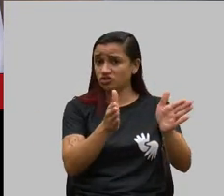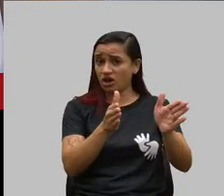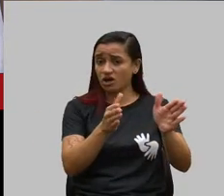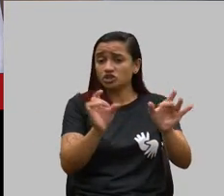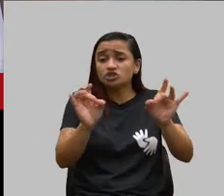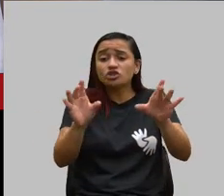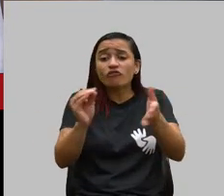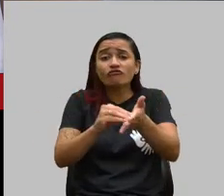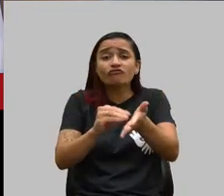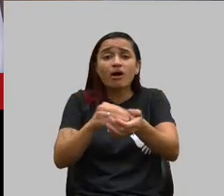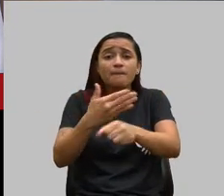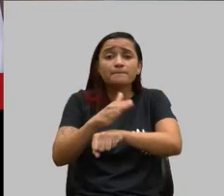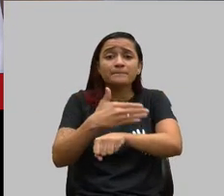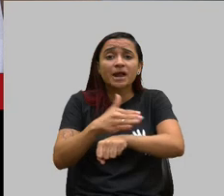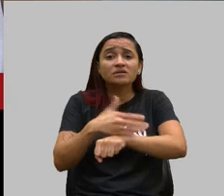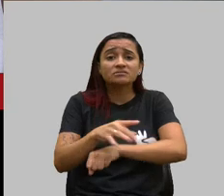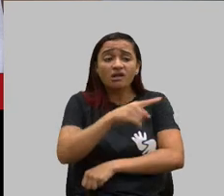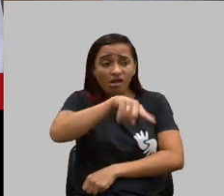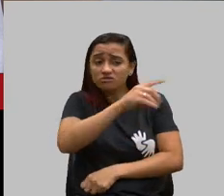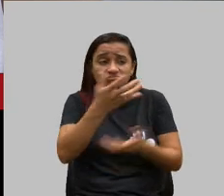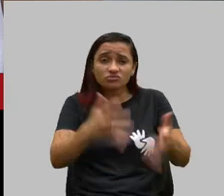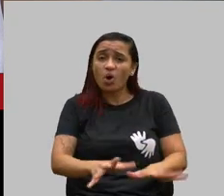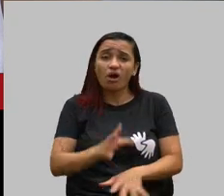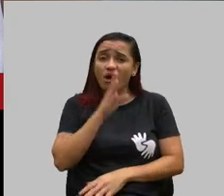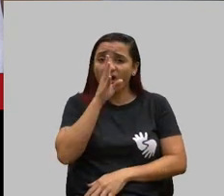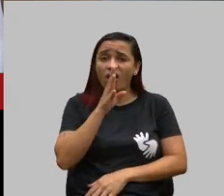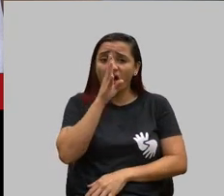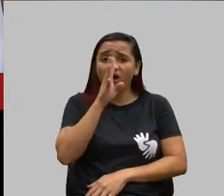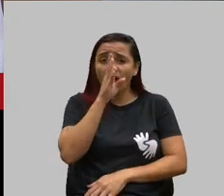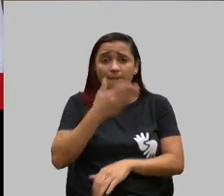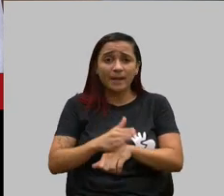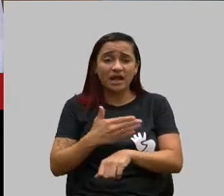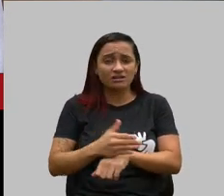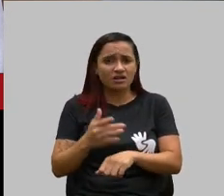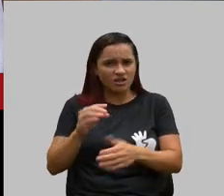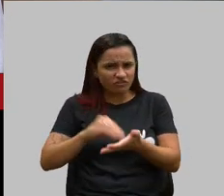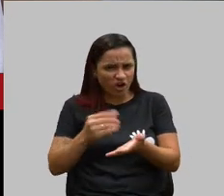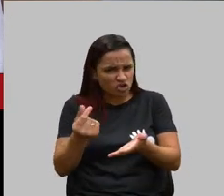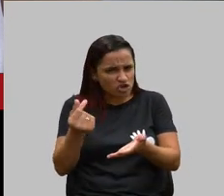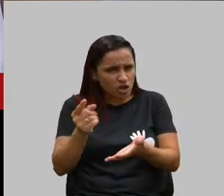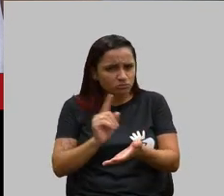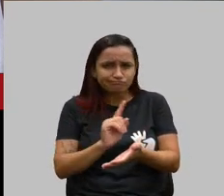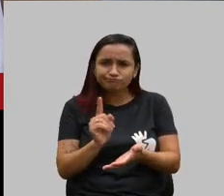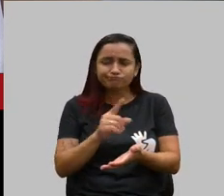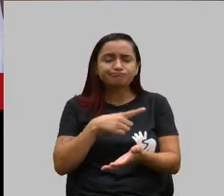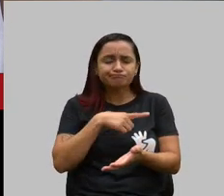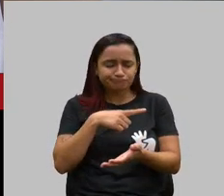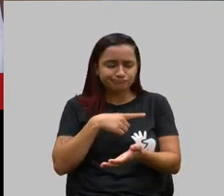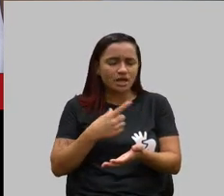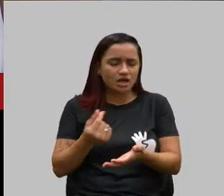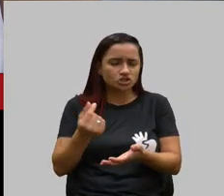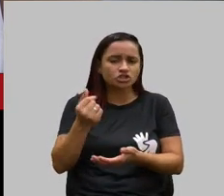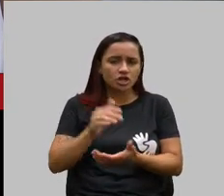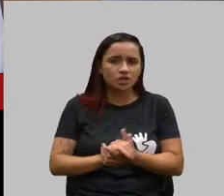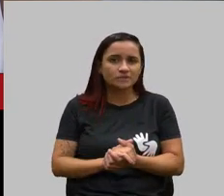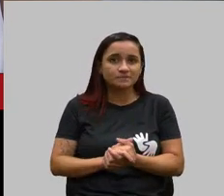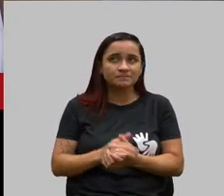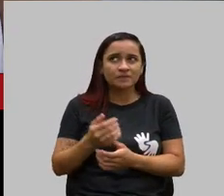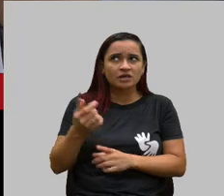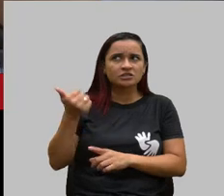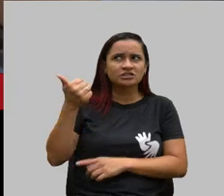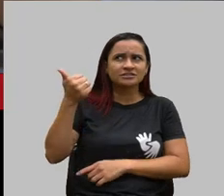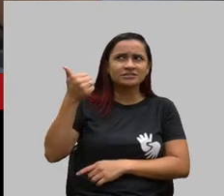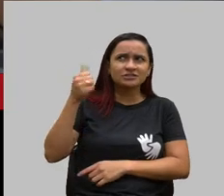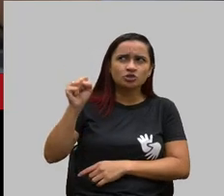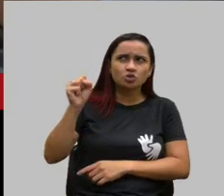E não colocam, porque não querem, não falta dinheiro. Eu tive uma fala no dia 18, no dia abril agora, para